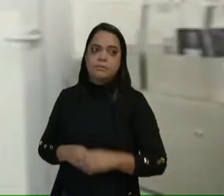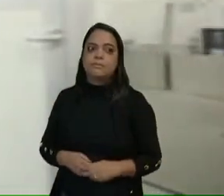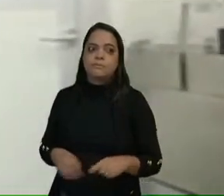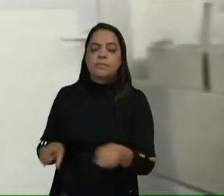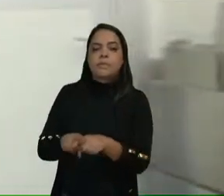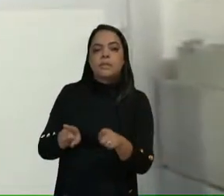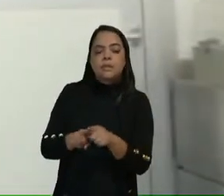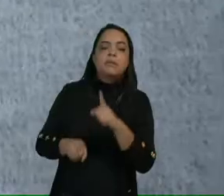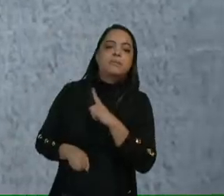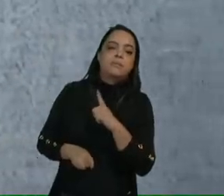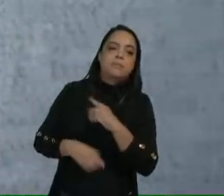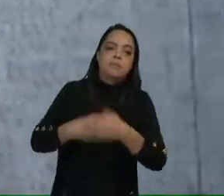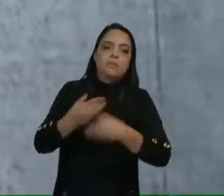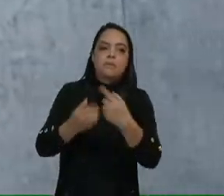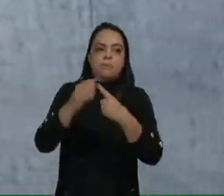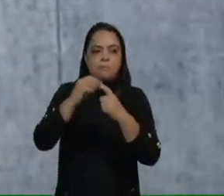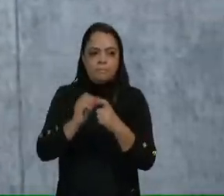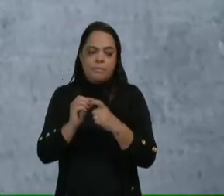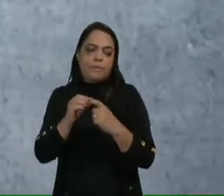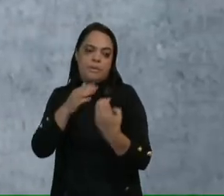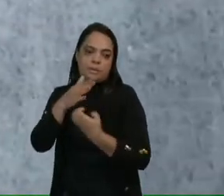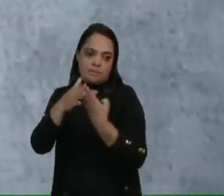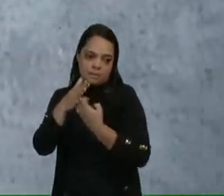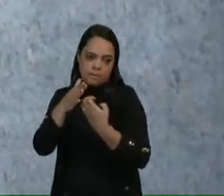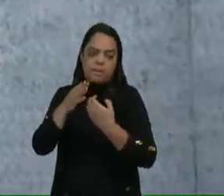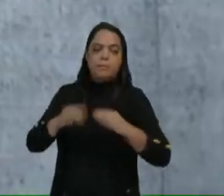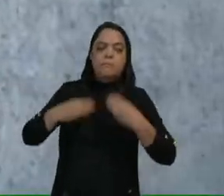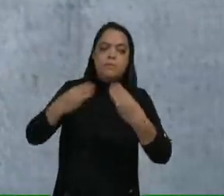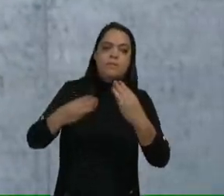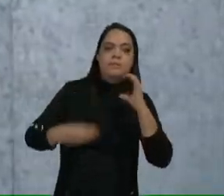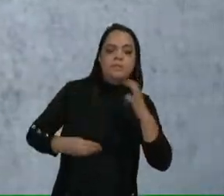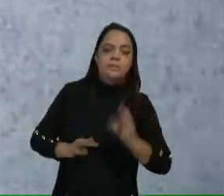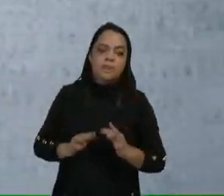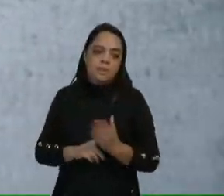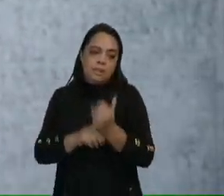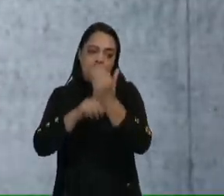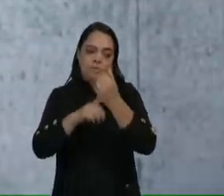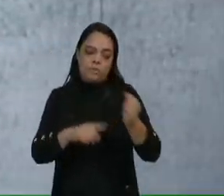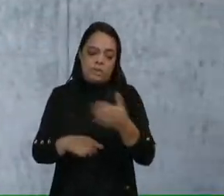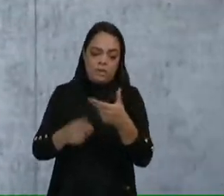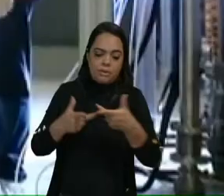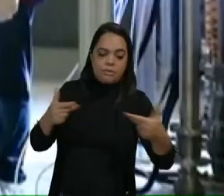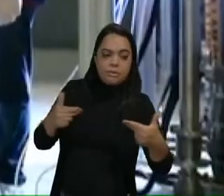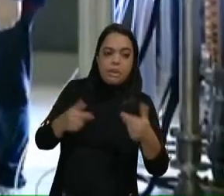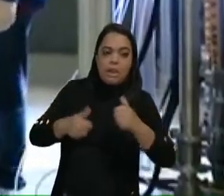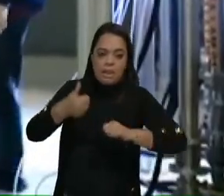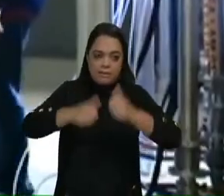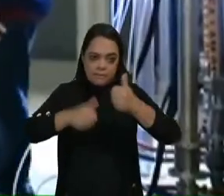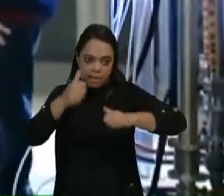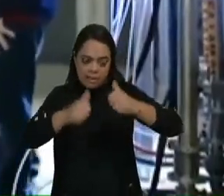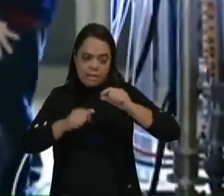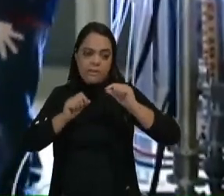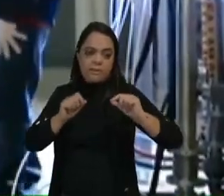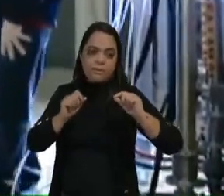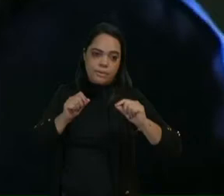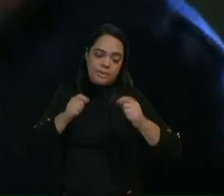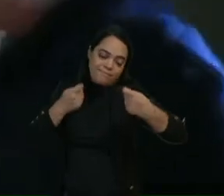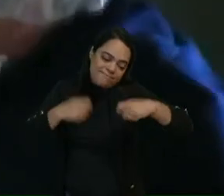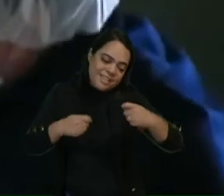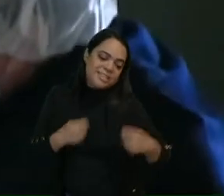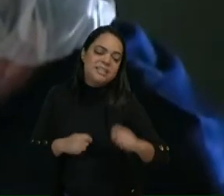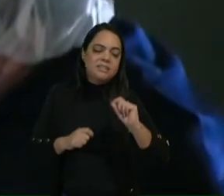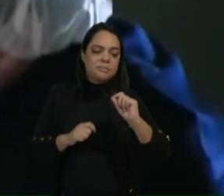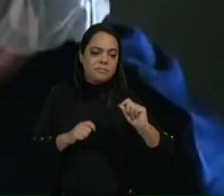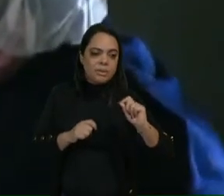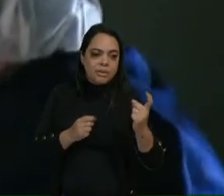liquidação da empresa. O Ministério da Ciência, Tecnologia e Inovação avalia que o mercado de semicondutores é estratégico para o esforço